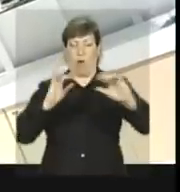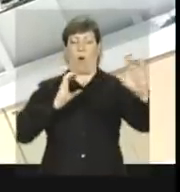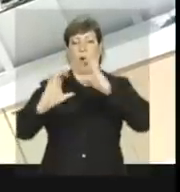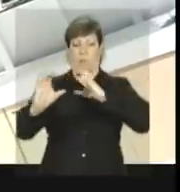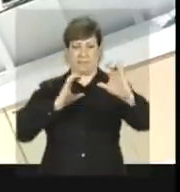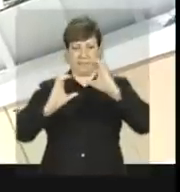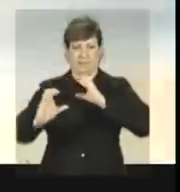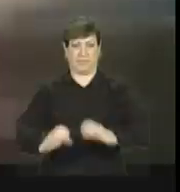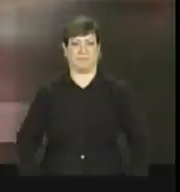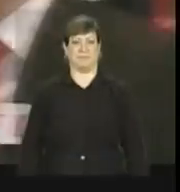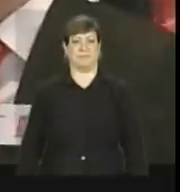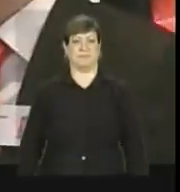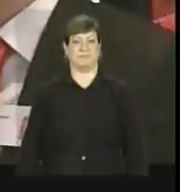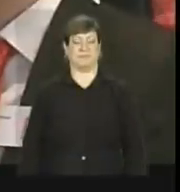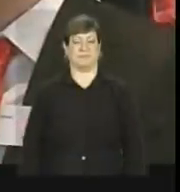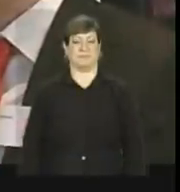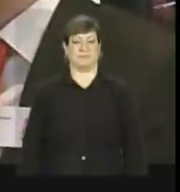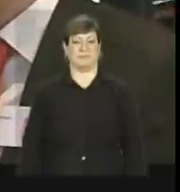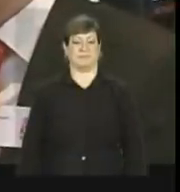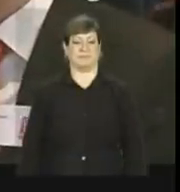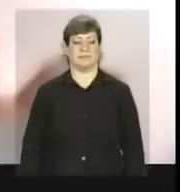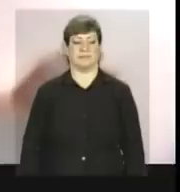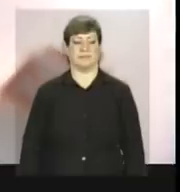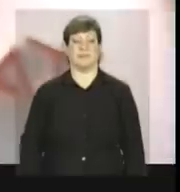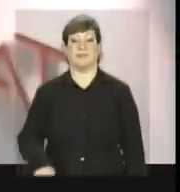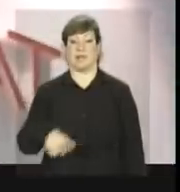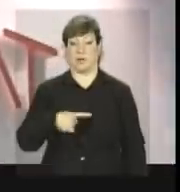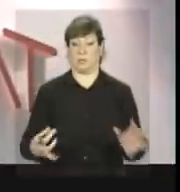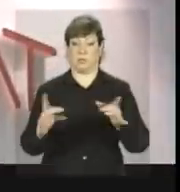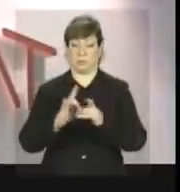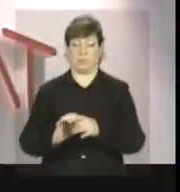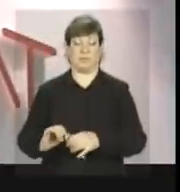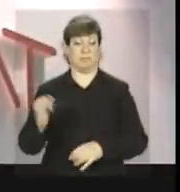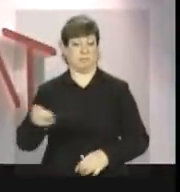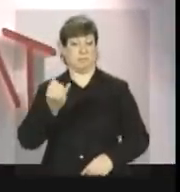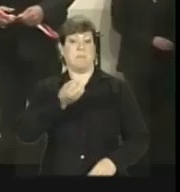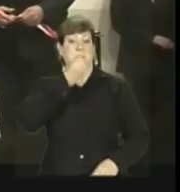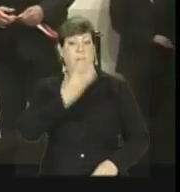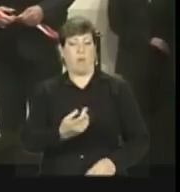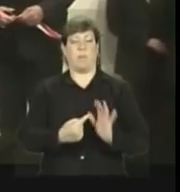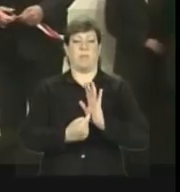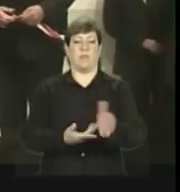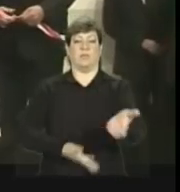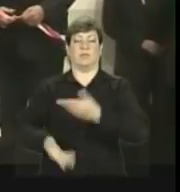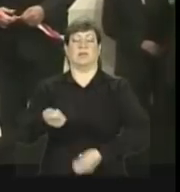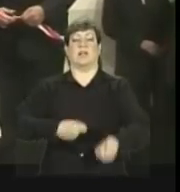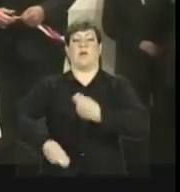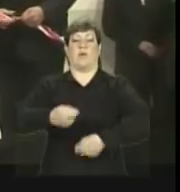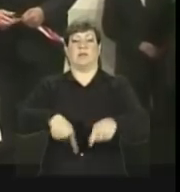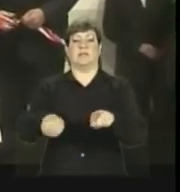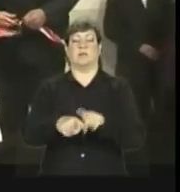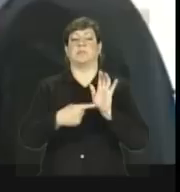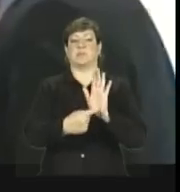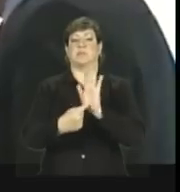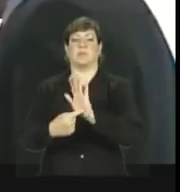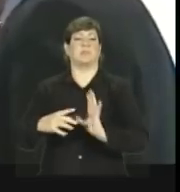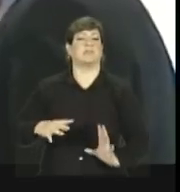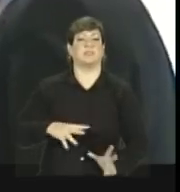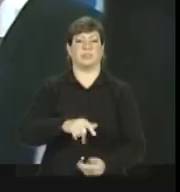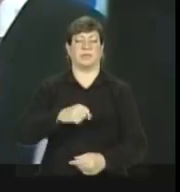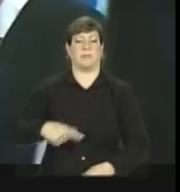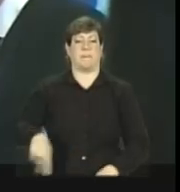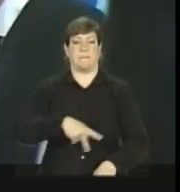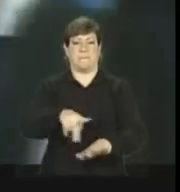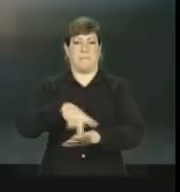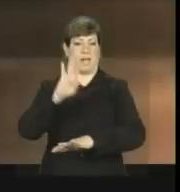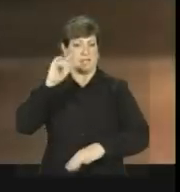comunicação. Uma plataforma ideal para a apresentação de vetores econômicos e de expositores do país em destaque